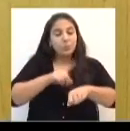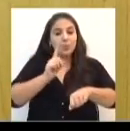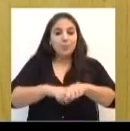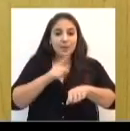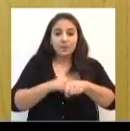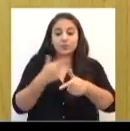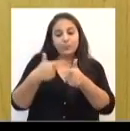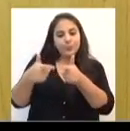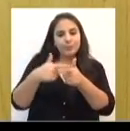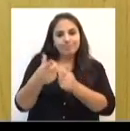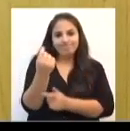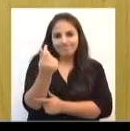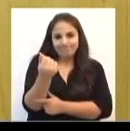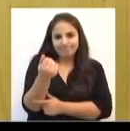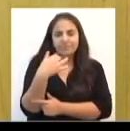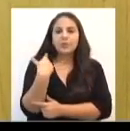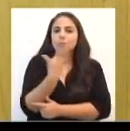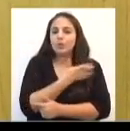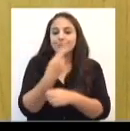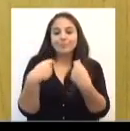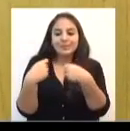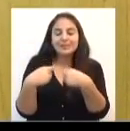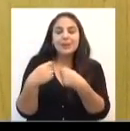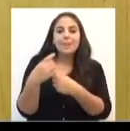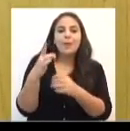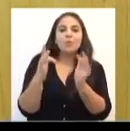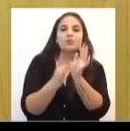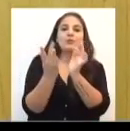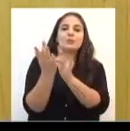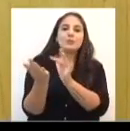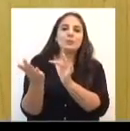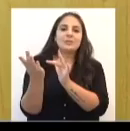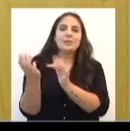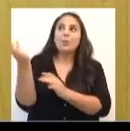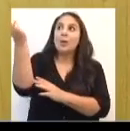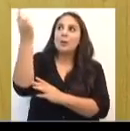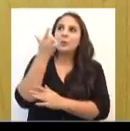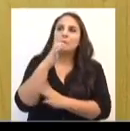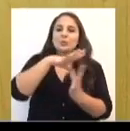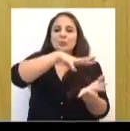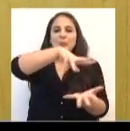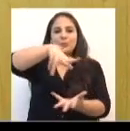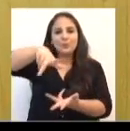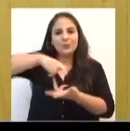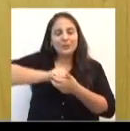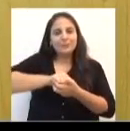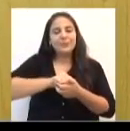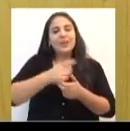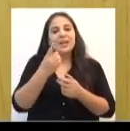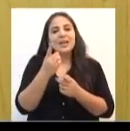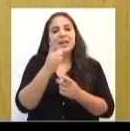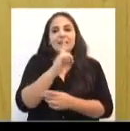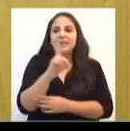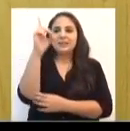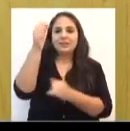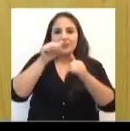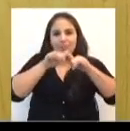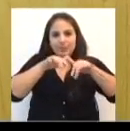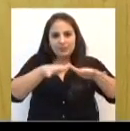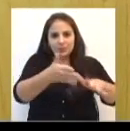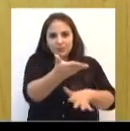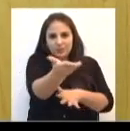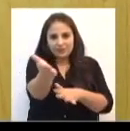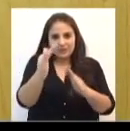crise que precisamos do Deus ressuscitado, luz do mundo. Que Deus abençoe você que está lá em casa,